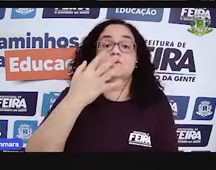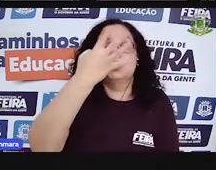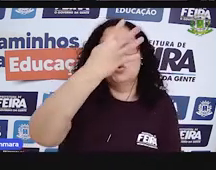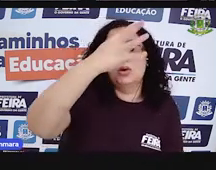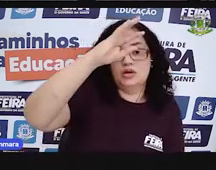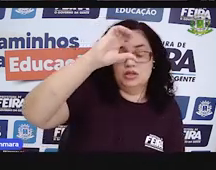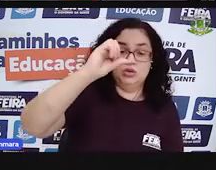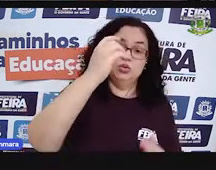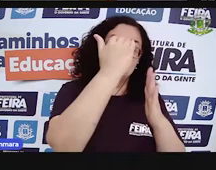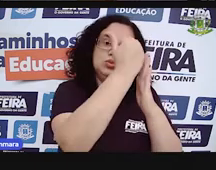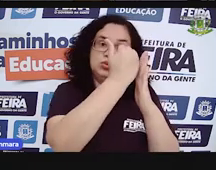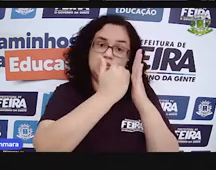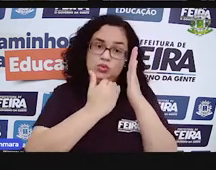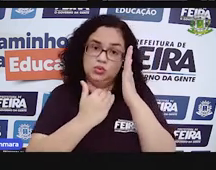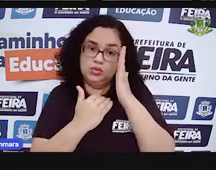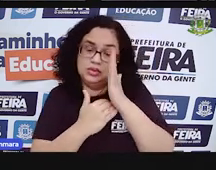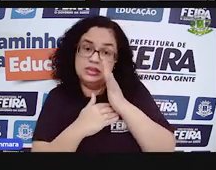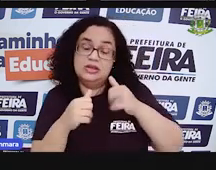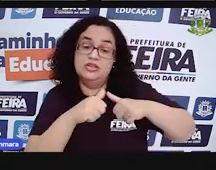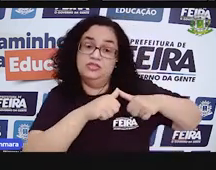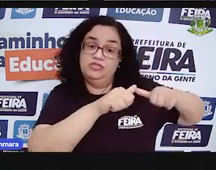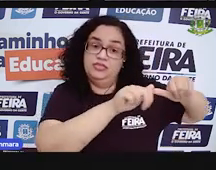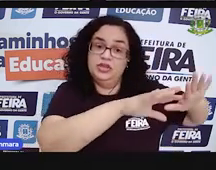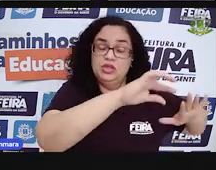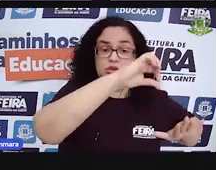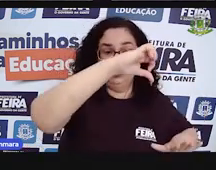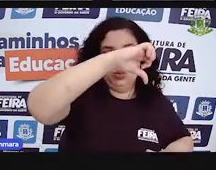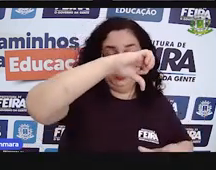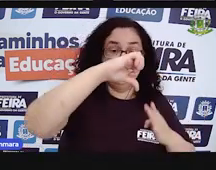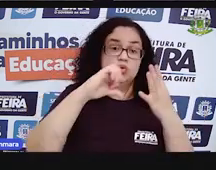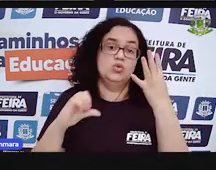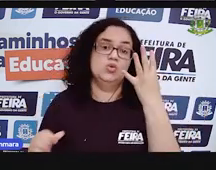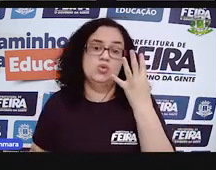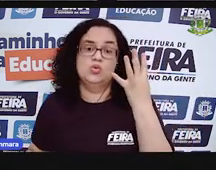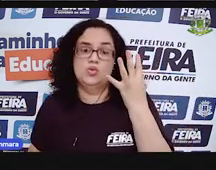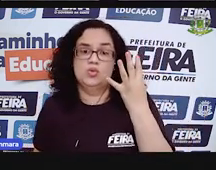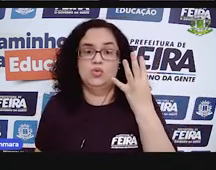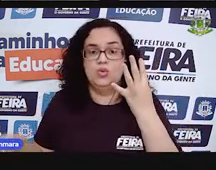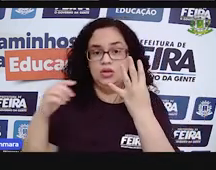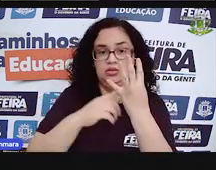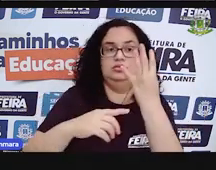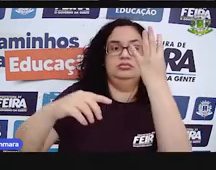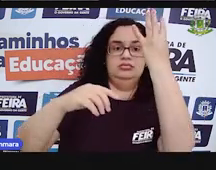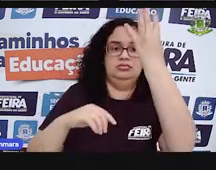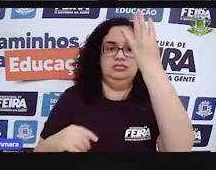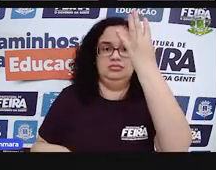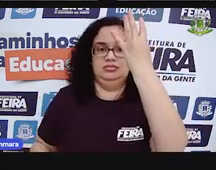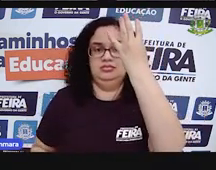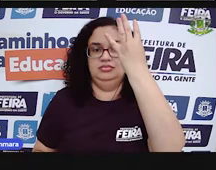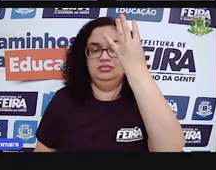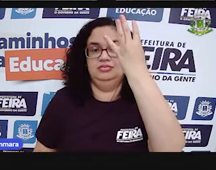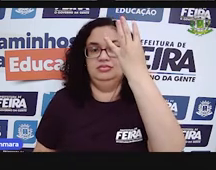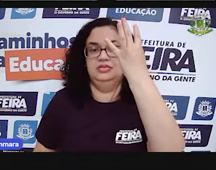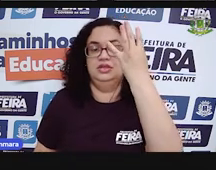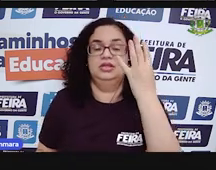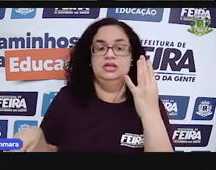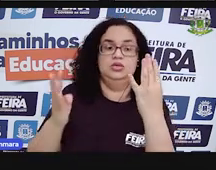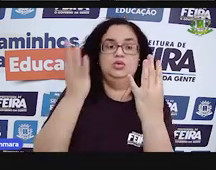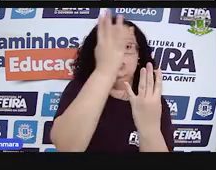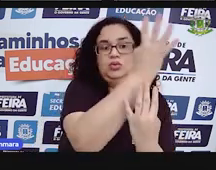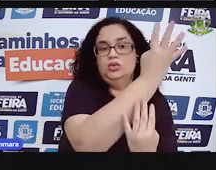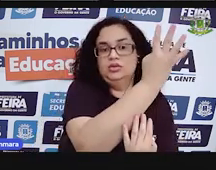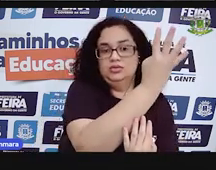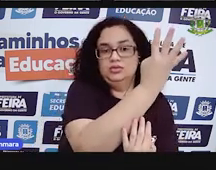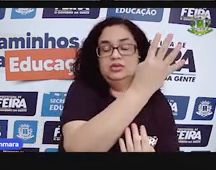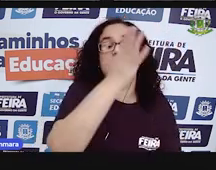embaixo do traço fica o 9, o 4, vai lá pra cima, já na segunda fileira, como